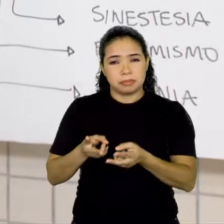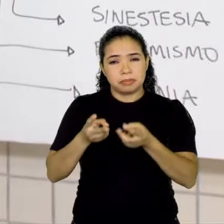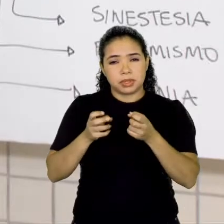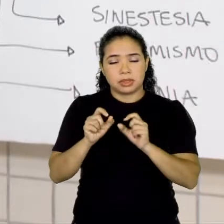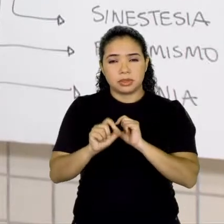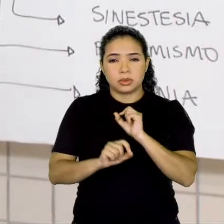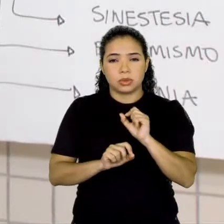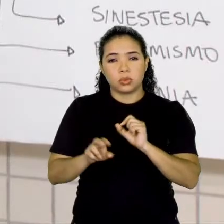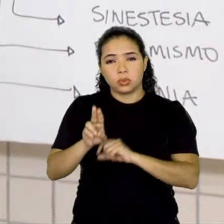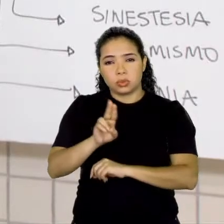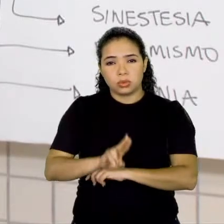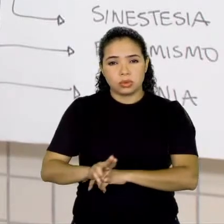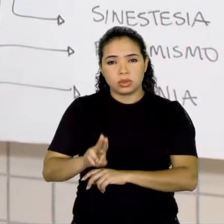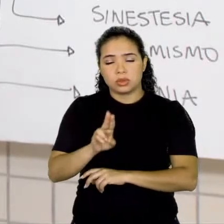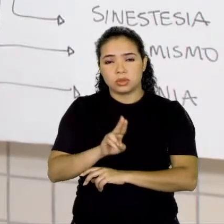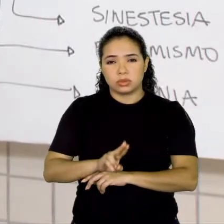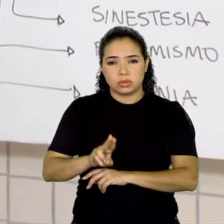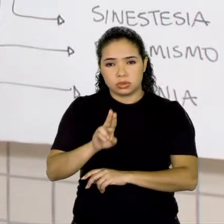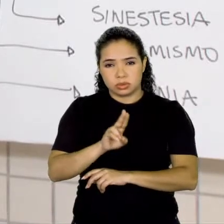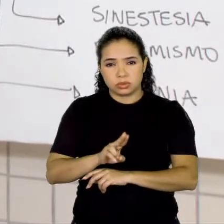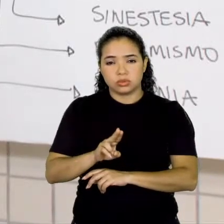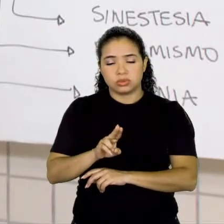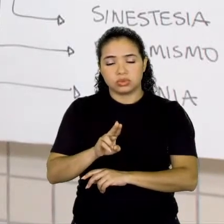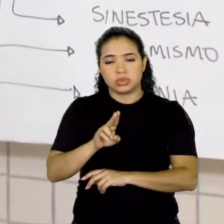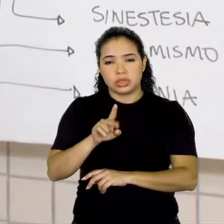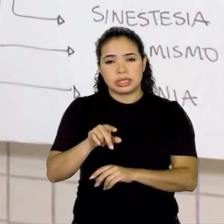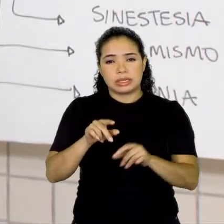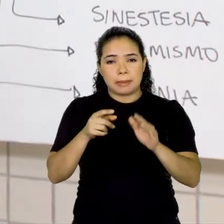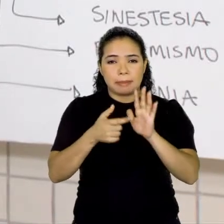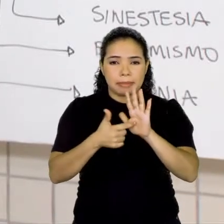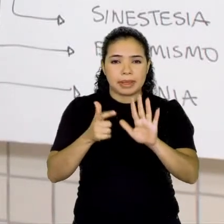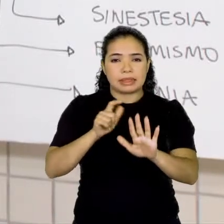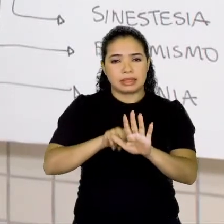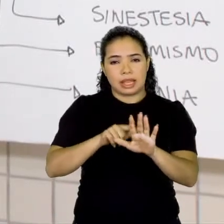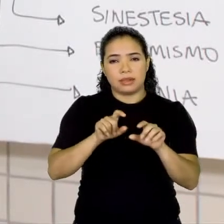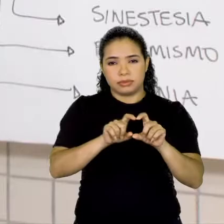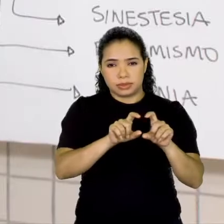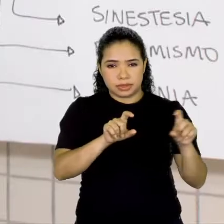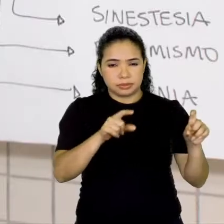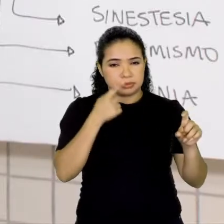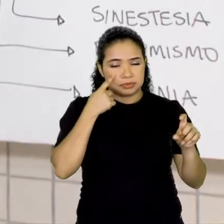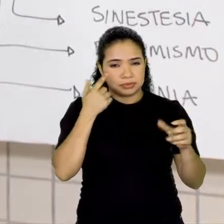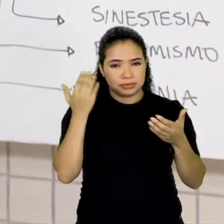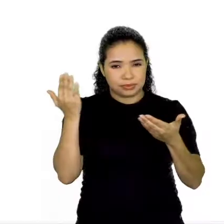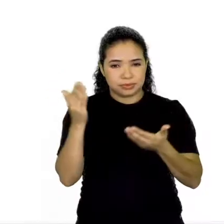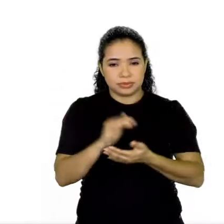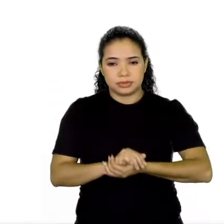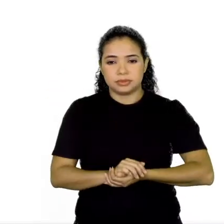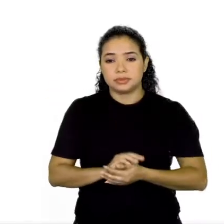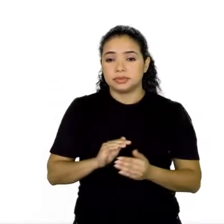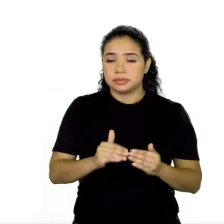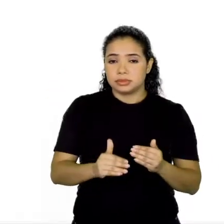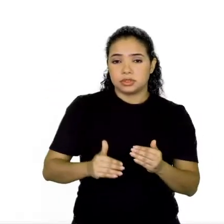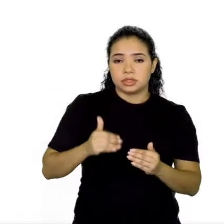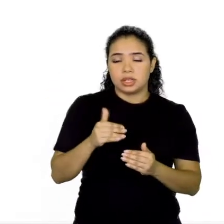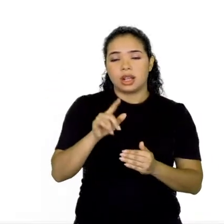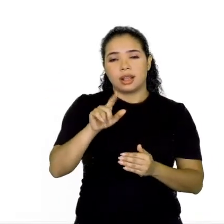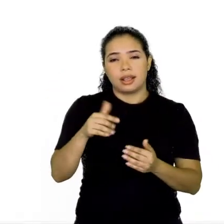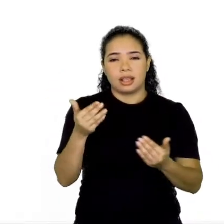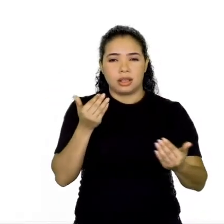uso dessa figura de linguagem, certo? A próxima, vamos ver a próxima, que é a